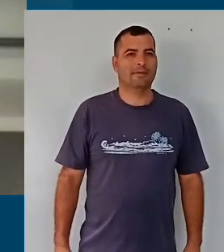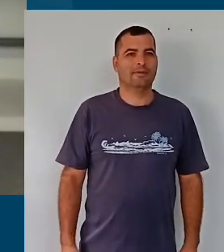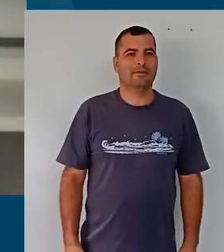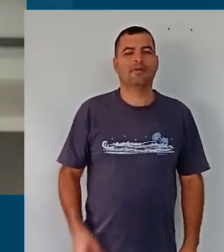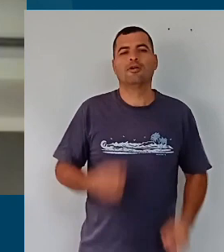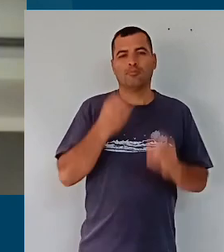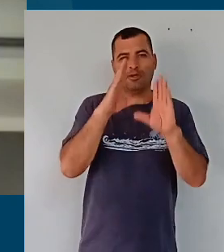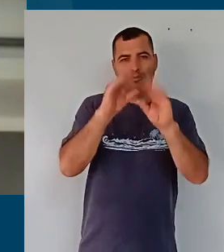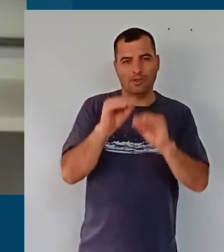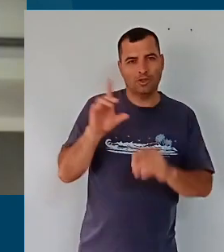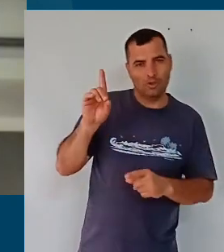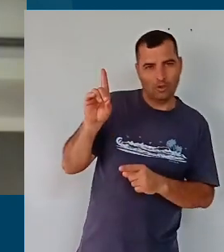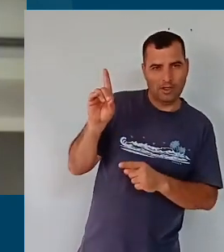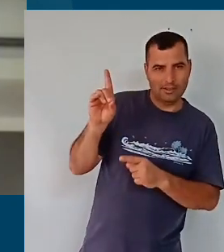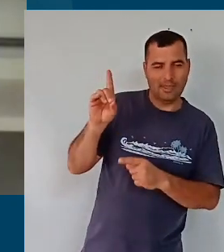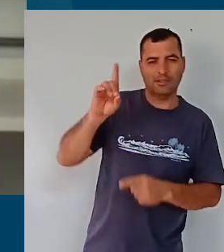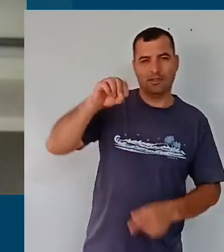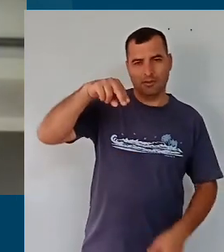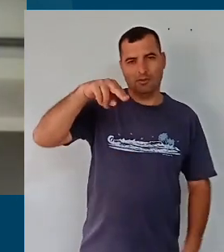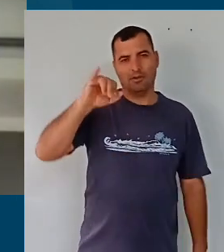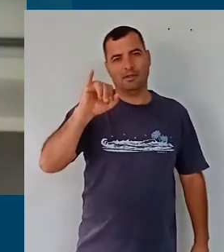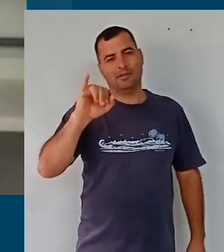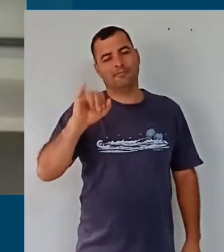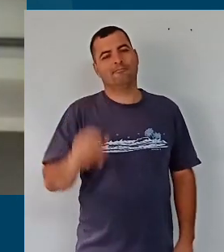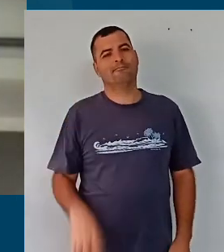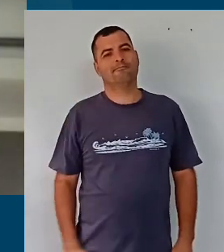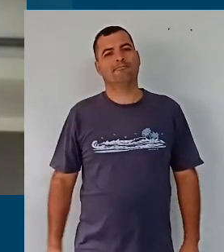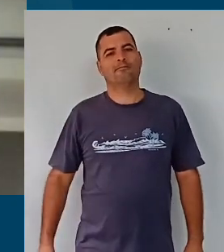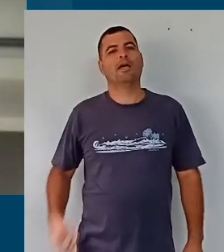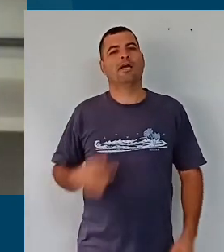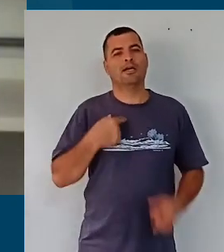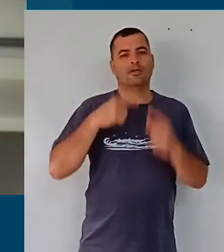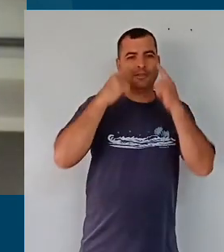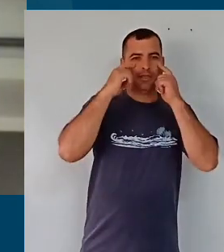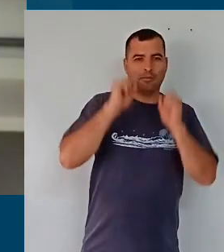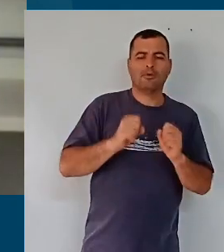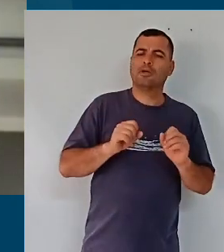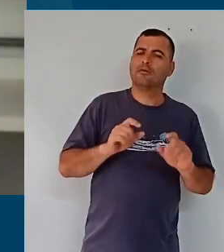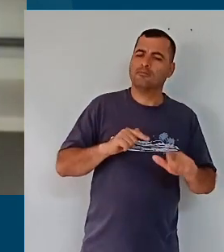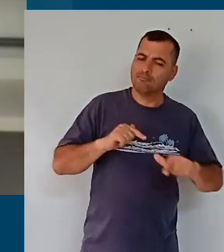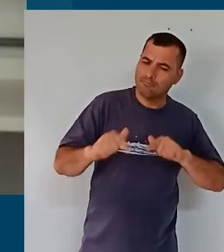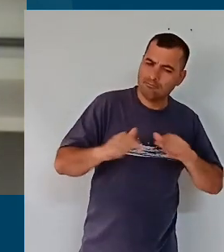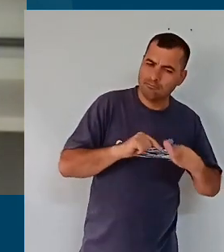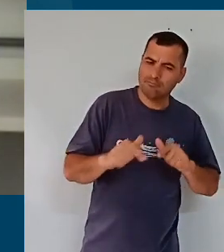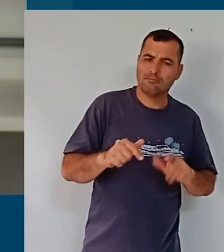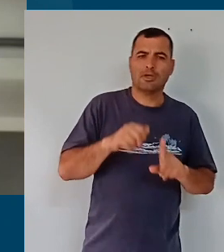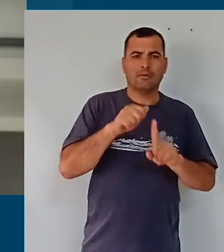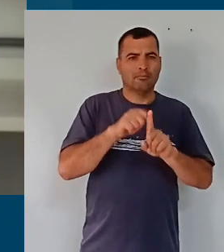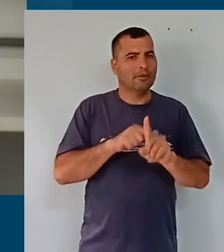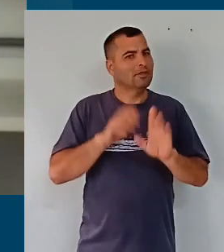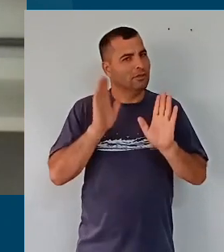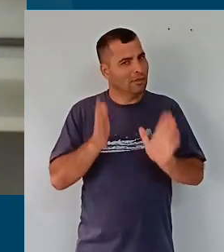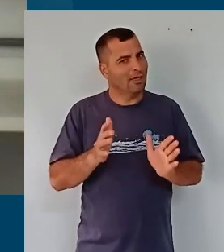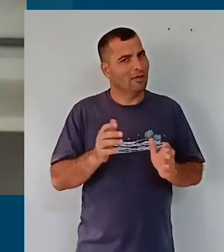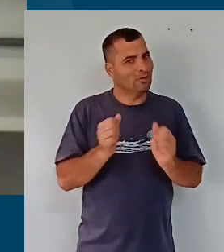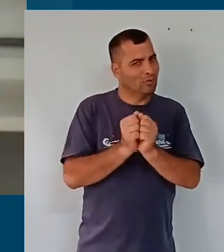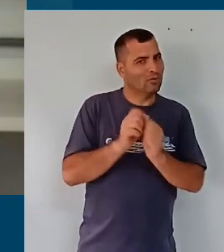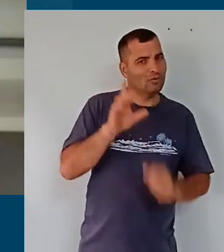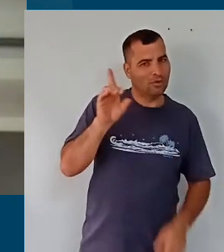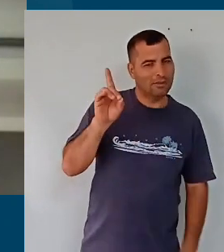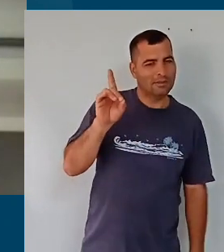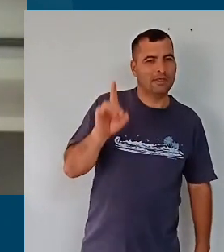Boa noite, Donizete. Eu sou testemunha nas nossas interações nesses últimos minhas vezes para o Donizete.